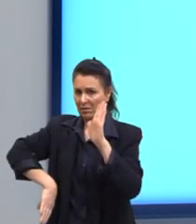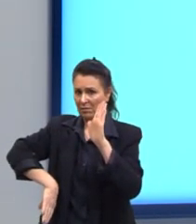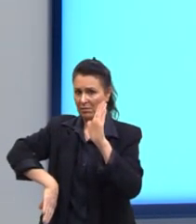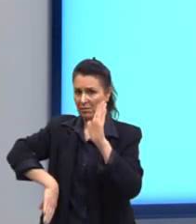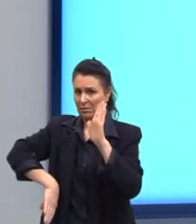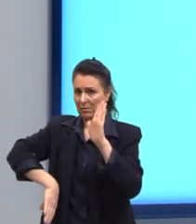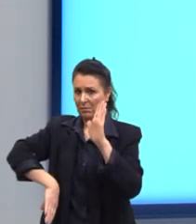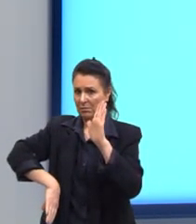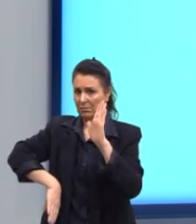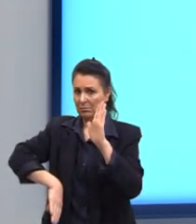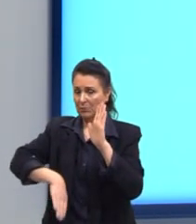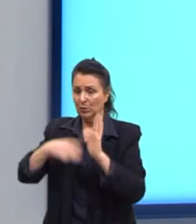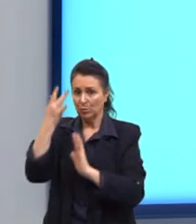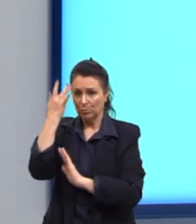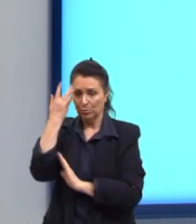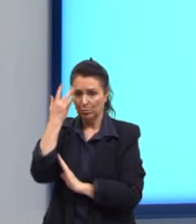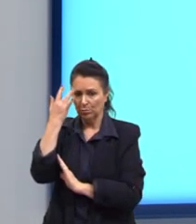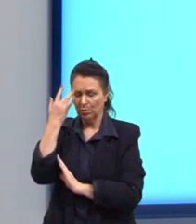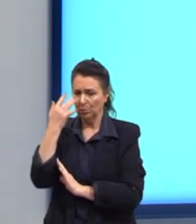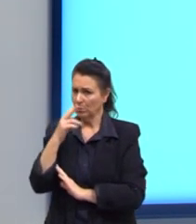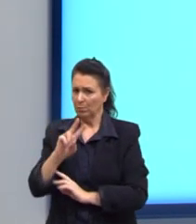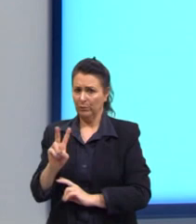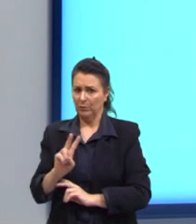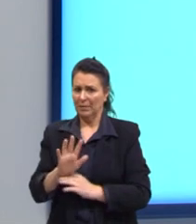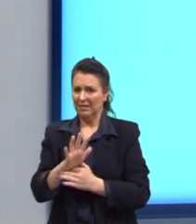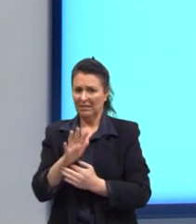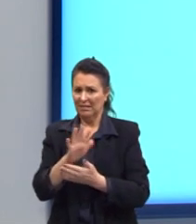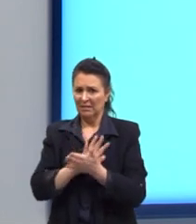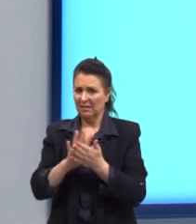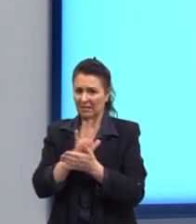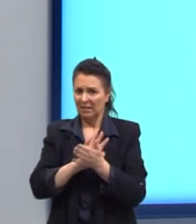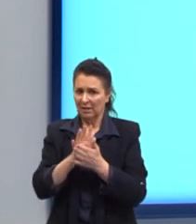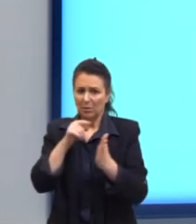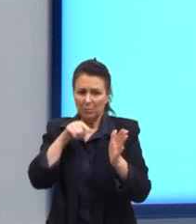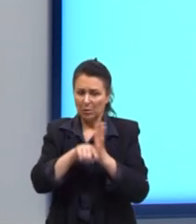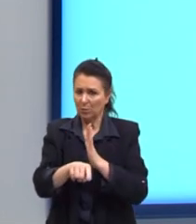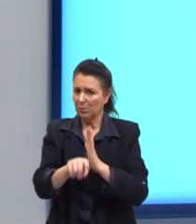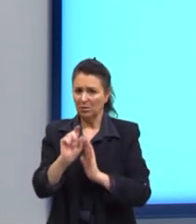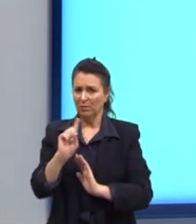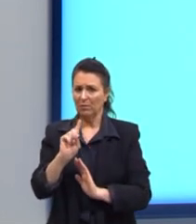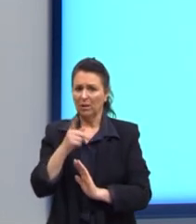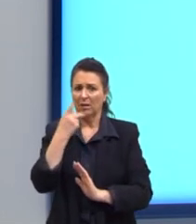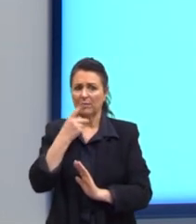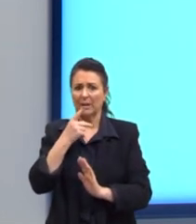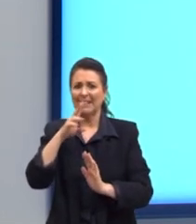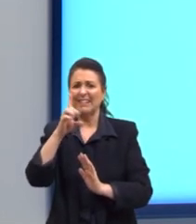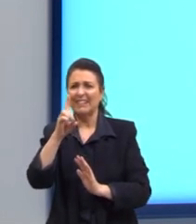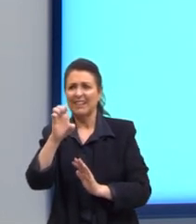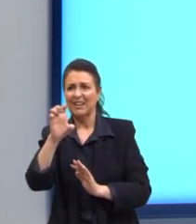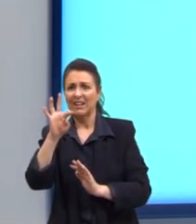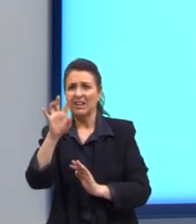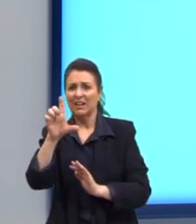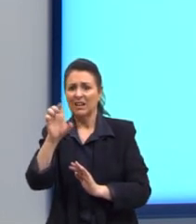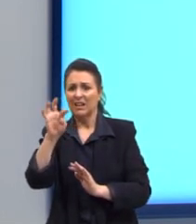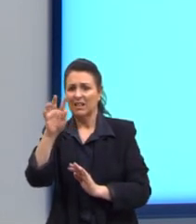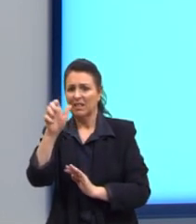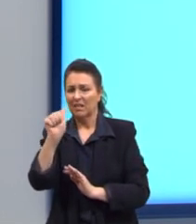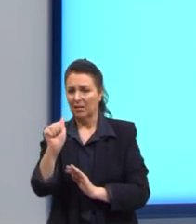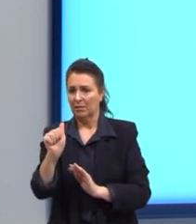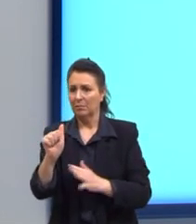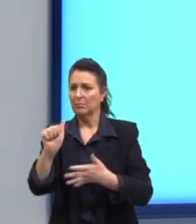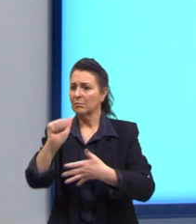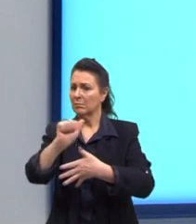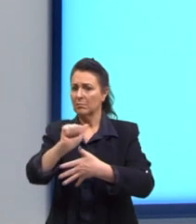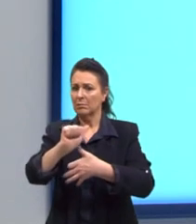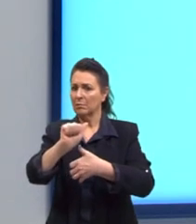Bom, gente, a gente não viu nenhuma parte deletada. A questão não falou que foi deletado alguma parte, né? Então, a letra A não é.